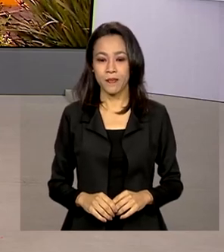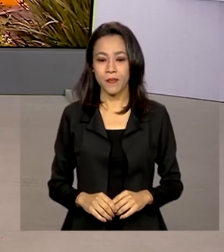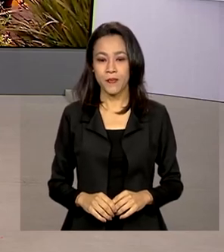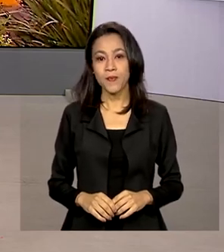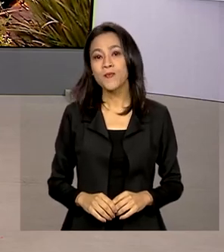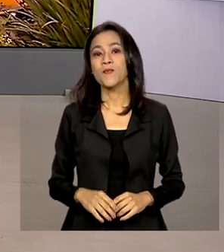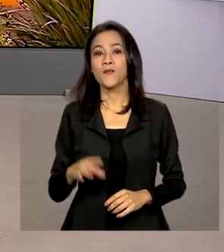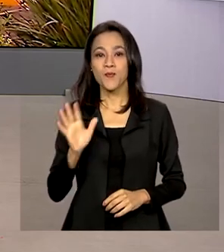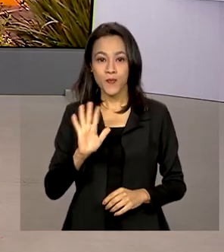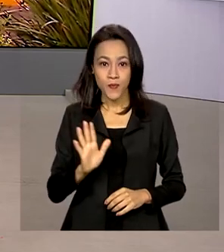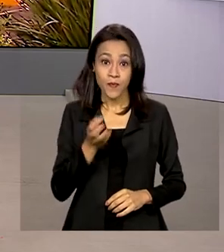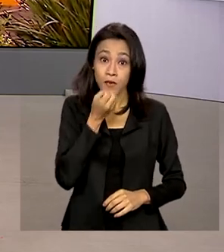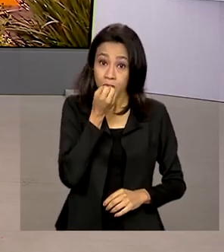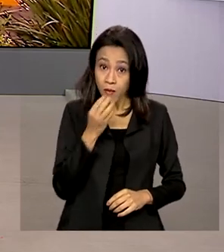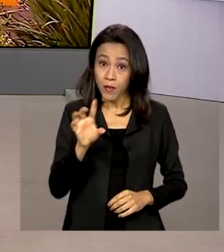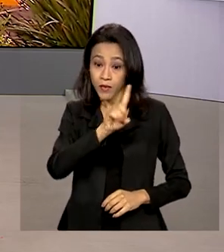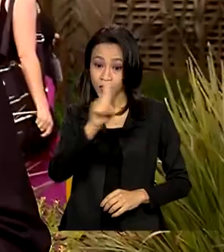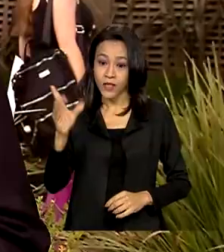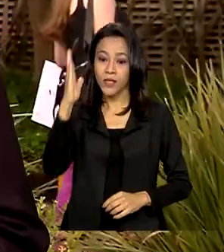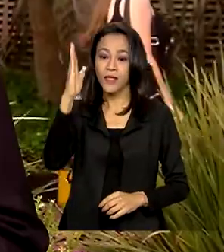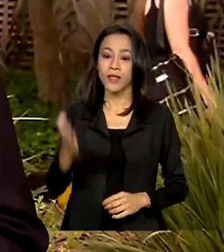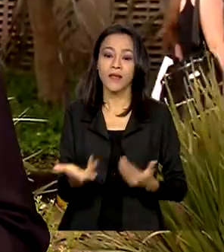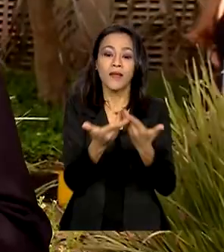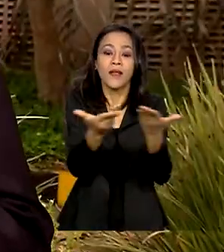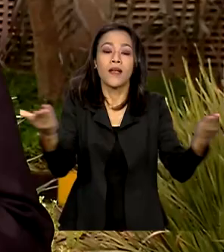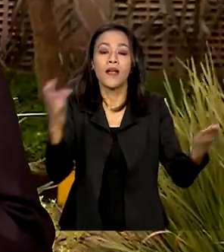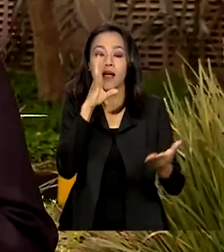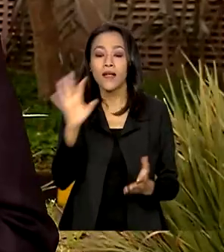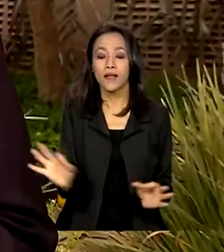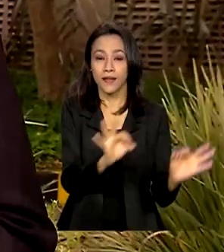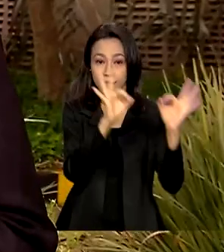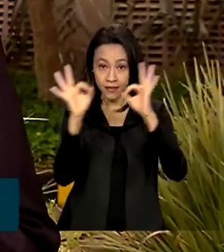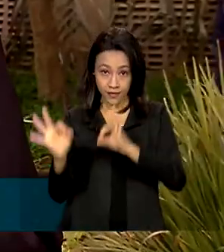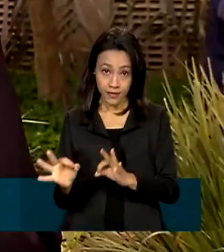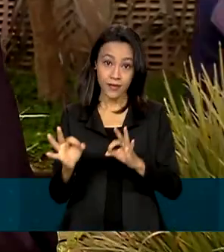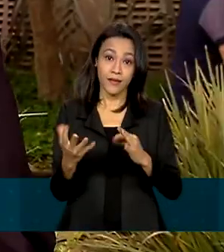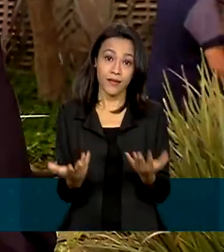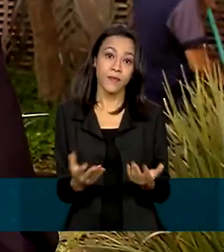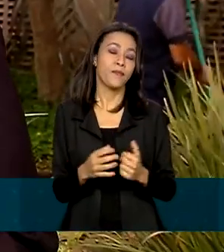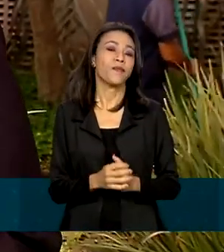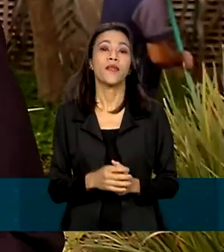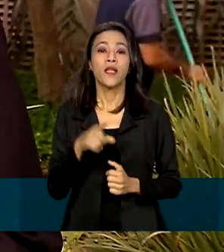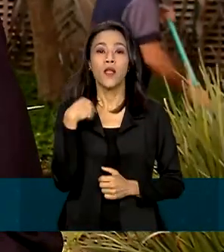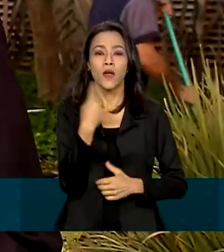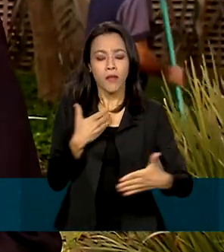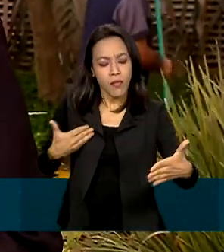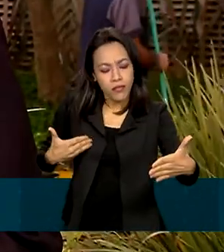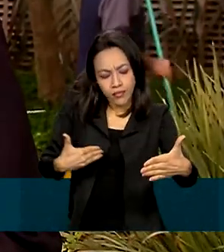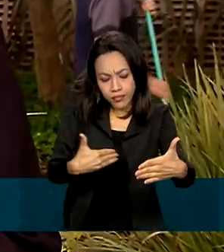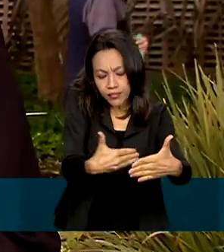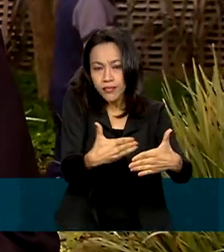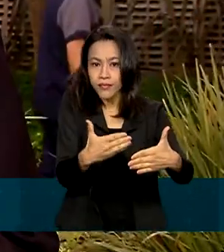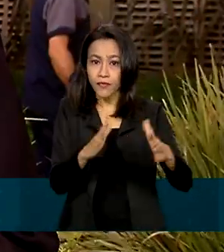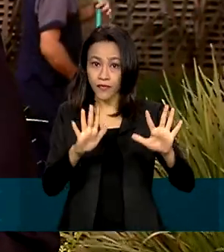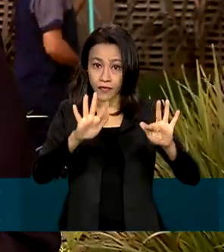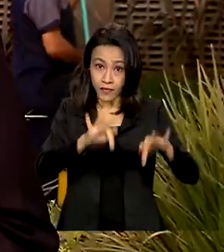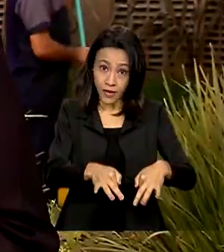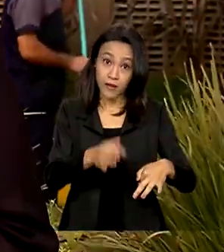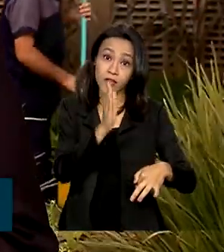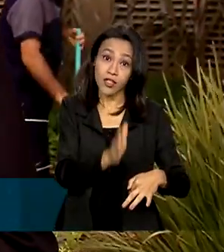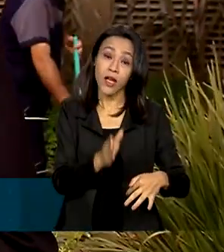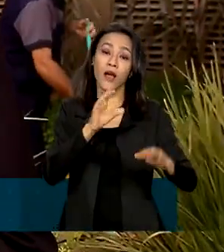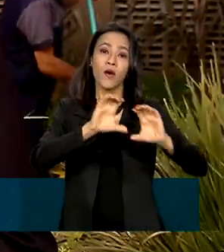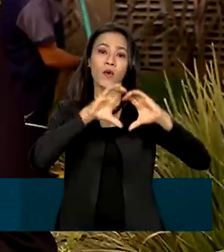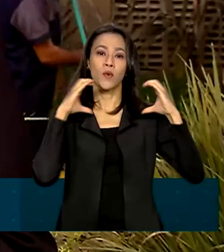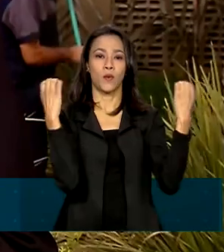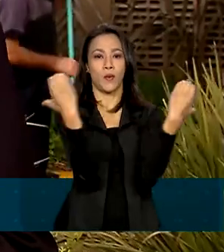Oi, Renata, bom dia pra você, bom dia a todos que nos acompanham. Pois é, nós estamos nos encaminhando pra reta final da COP27, que ocorre em